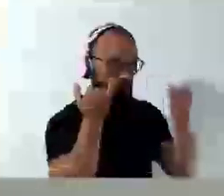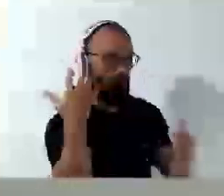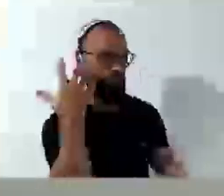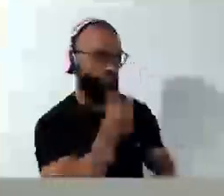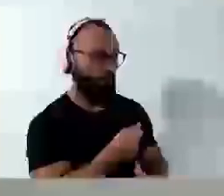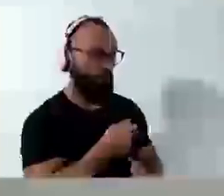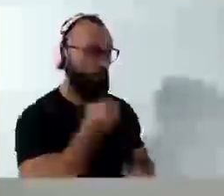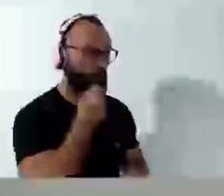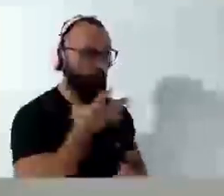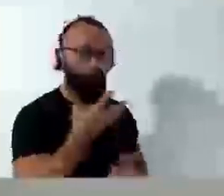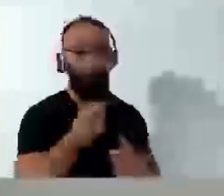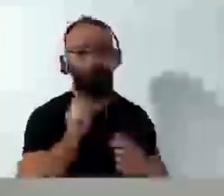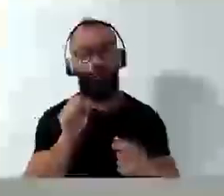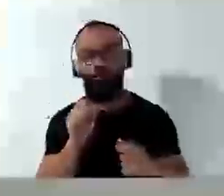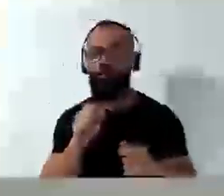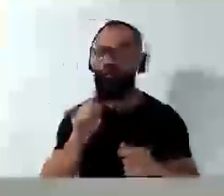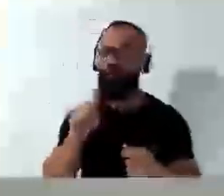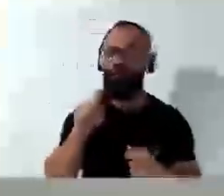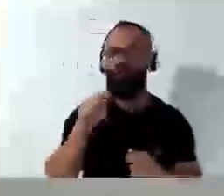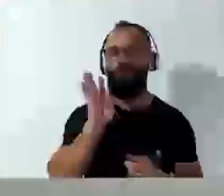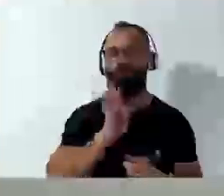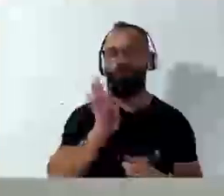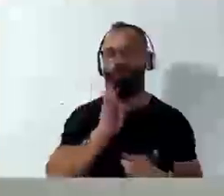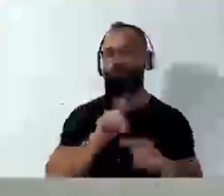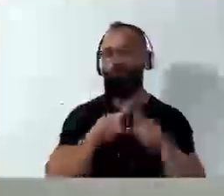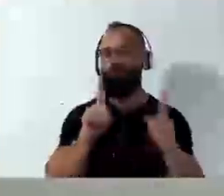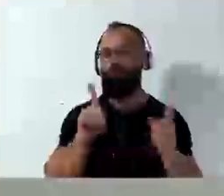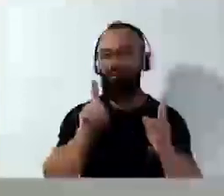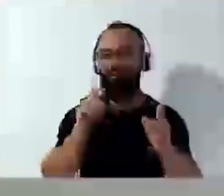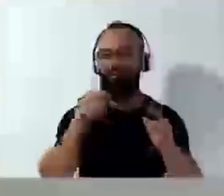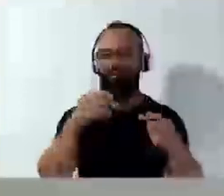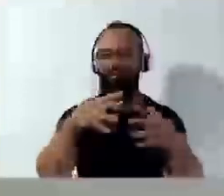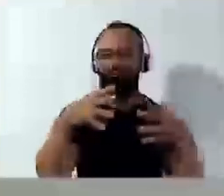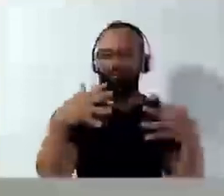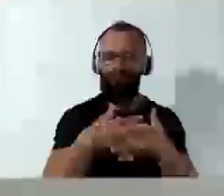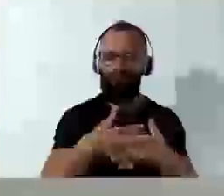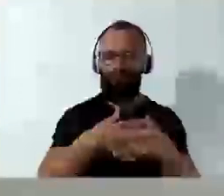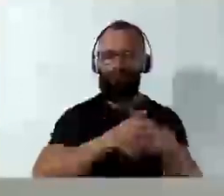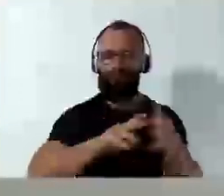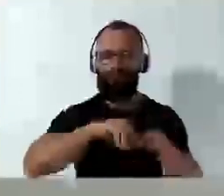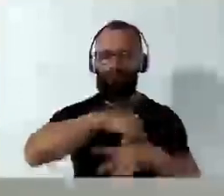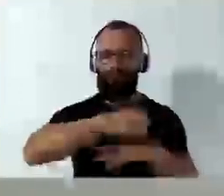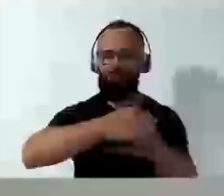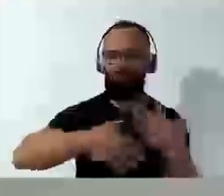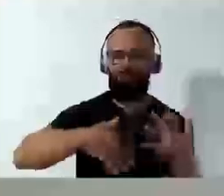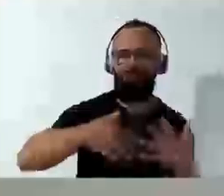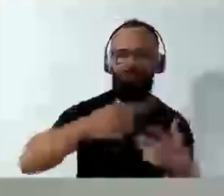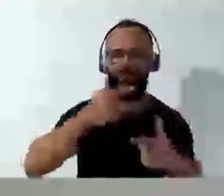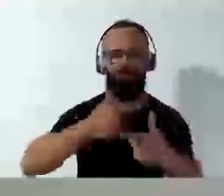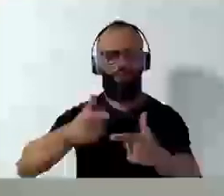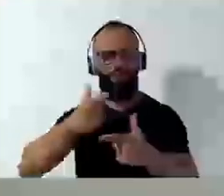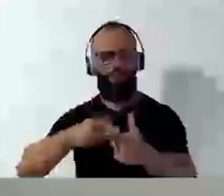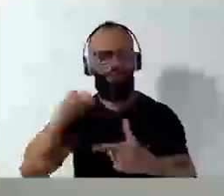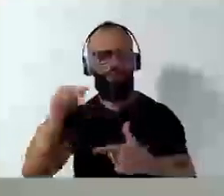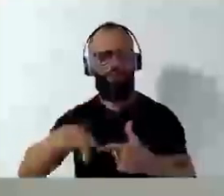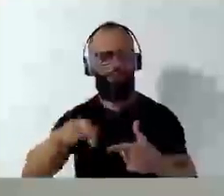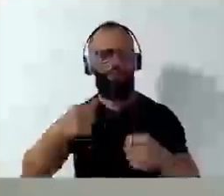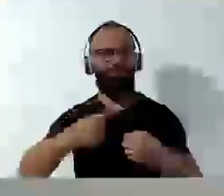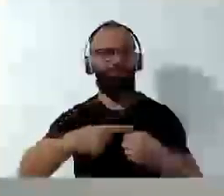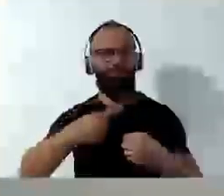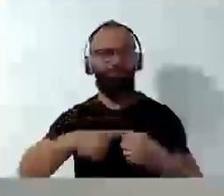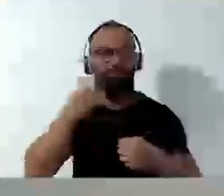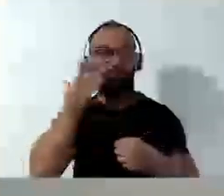partes que estão sendo eficazes. Mas todo o transtorno que leva a essa comunidade, a essa população, a esse município, eu creio que ele não tem o